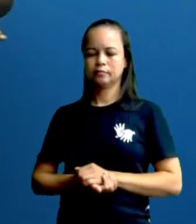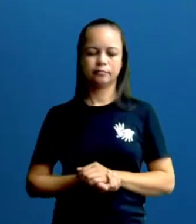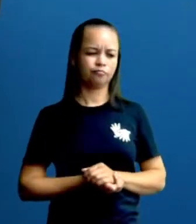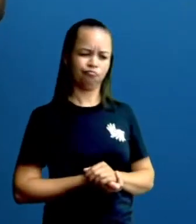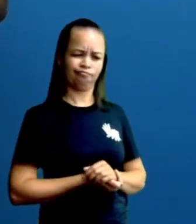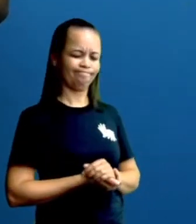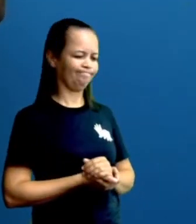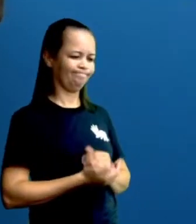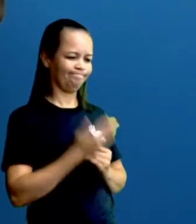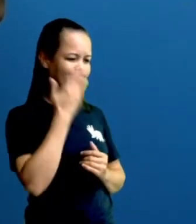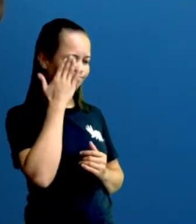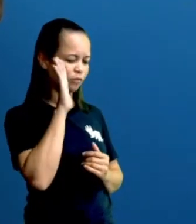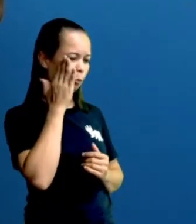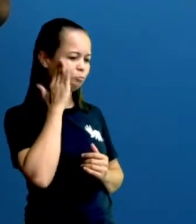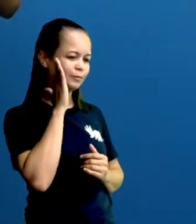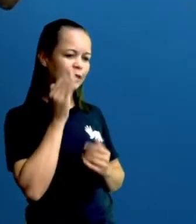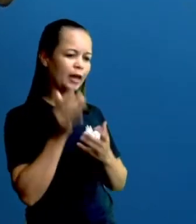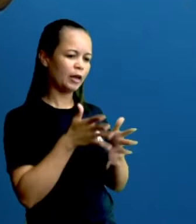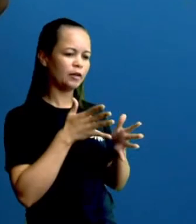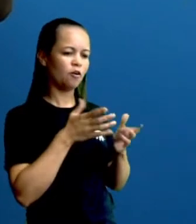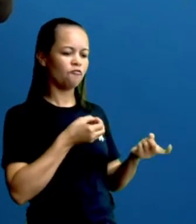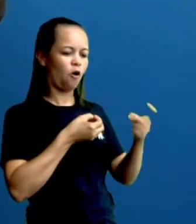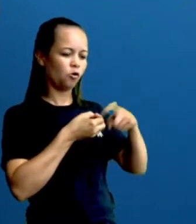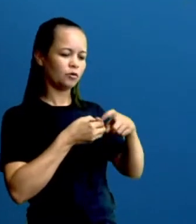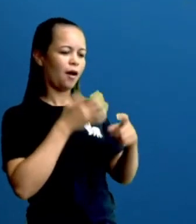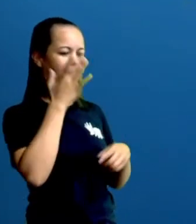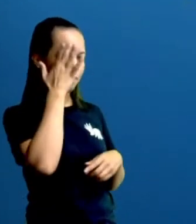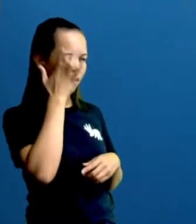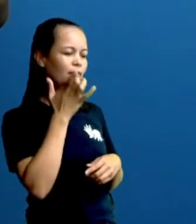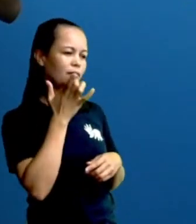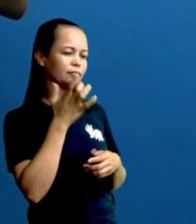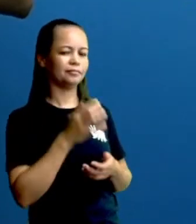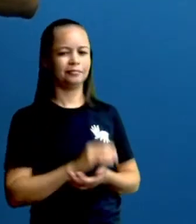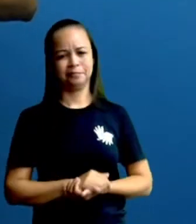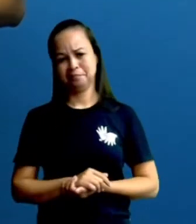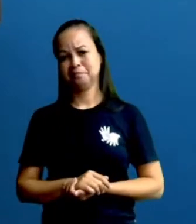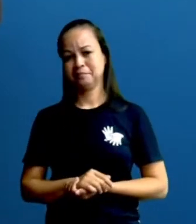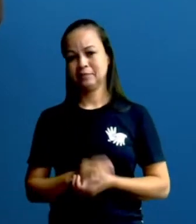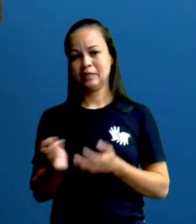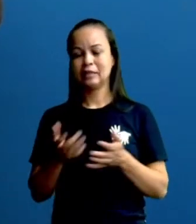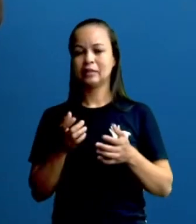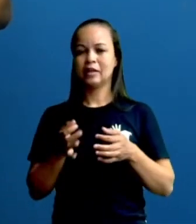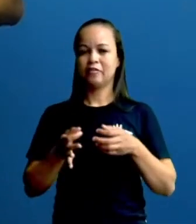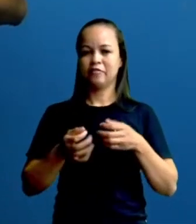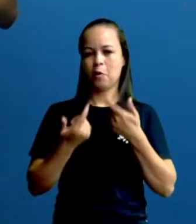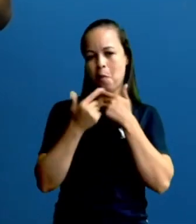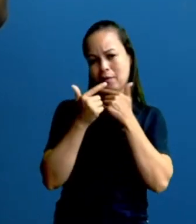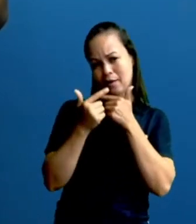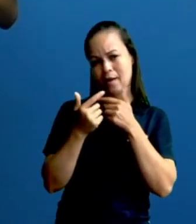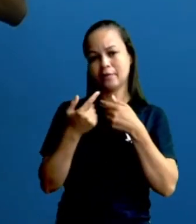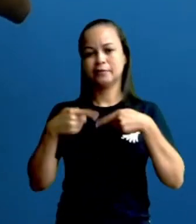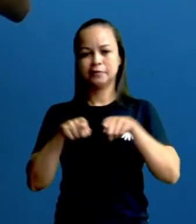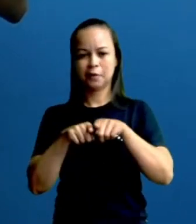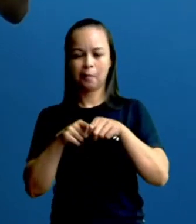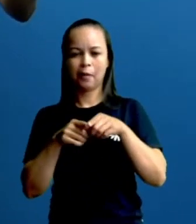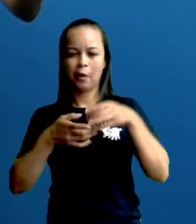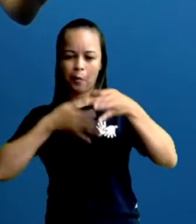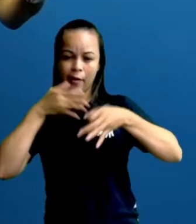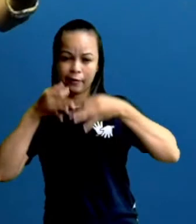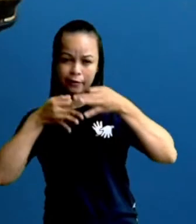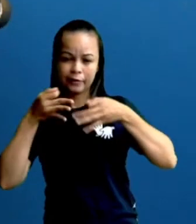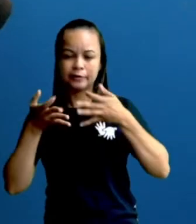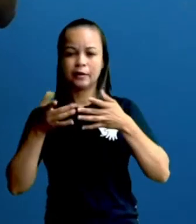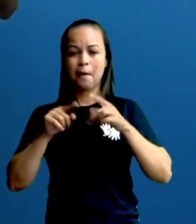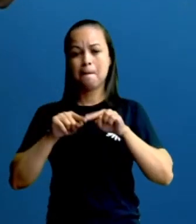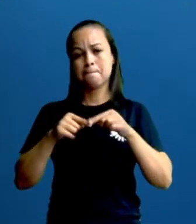não o suficiente. Tenho que voltar amanhã. Então, houve aí uma graça, houve aí uma crítica, mas aí não